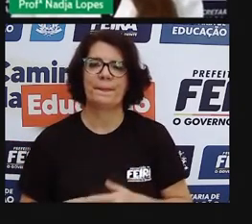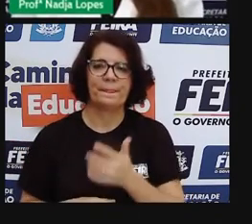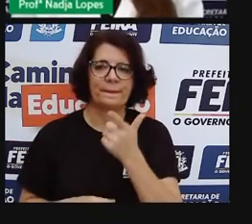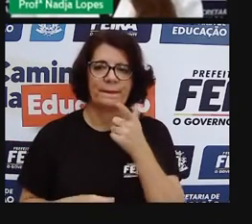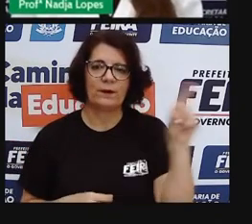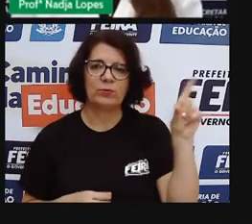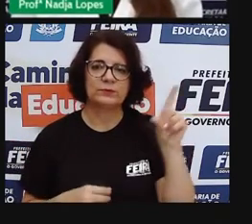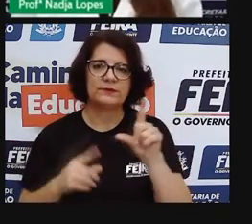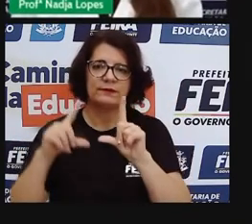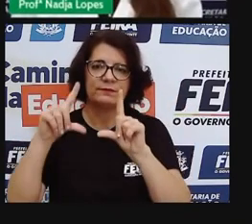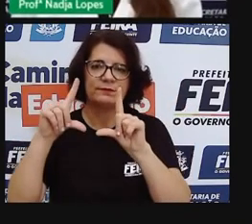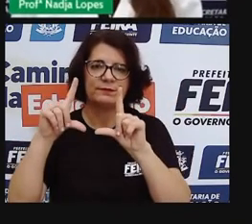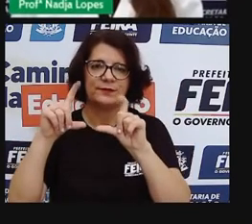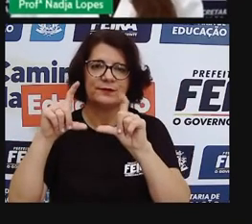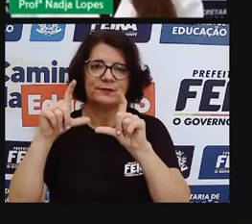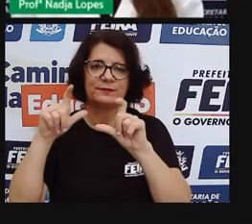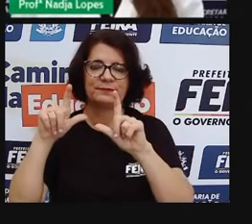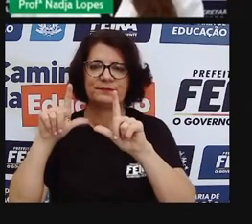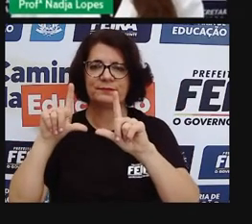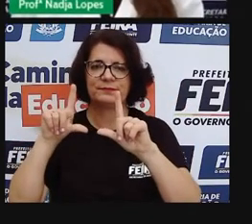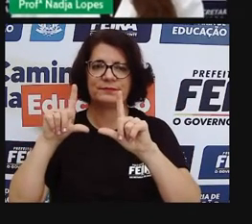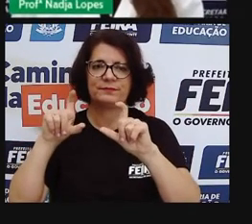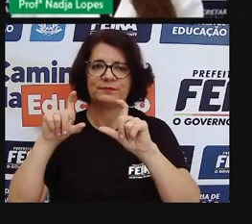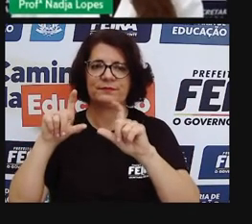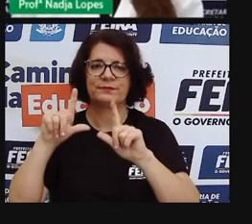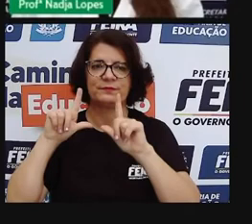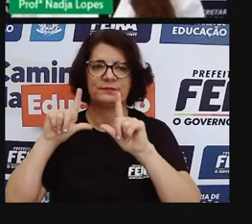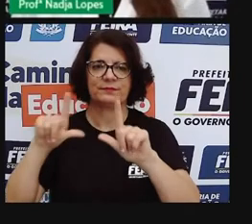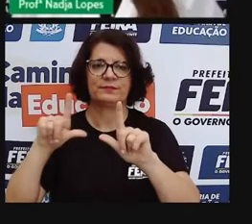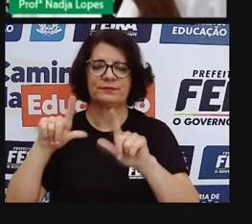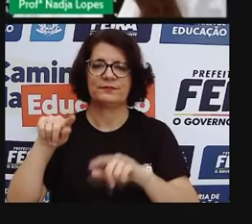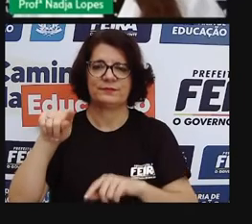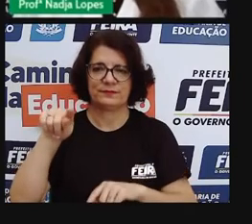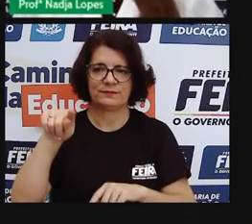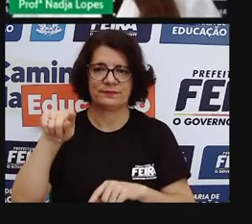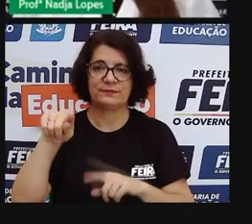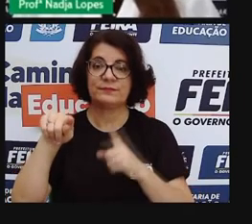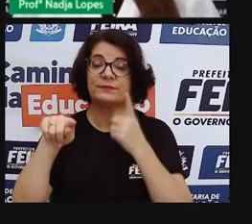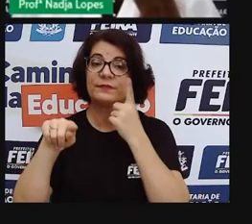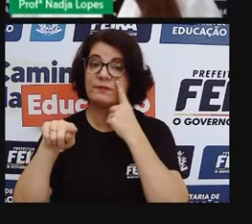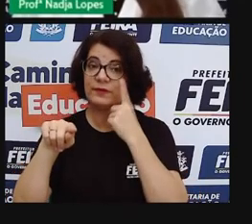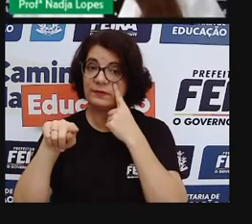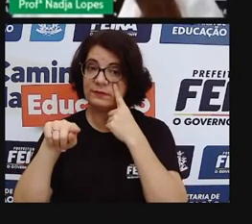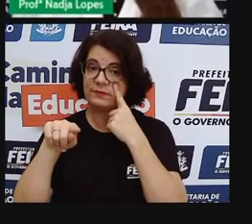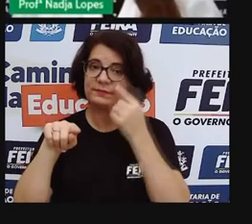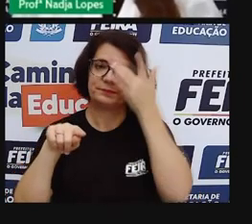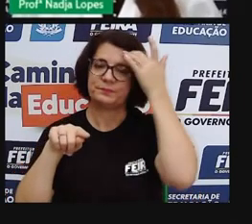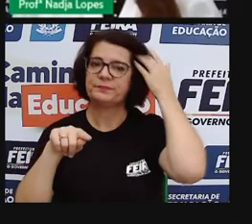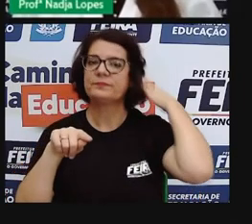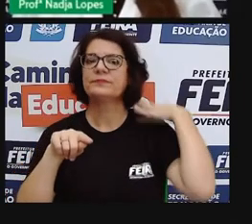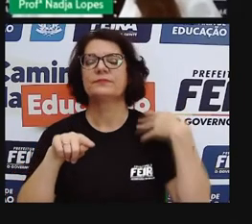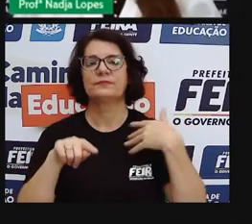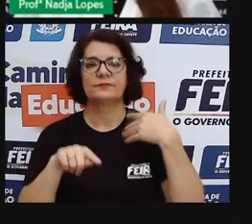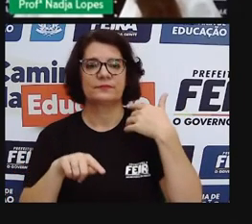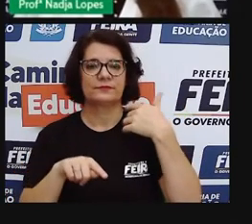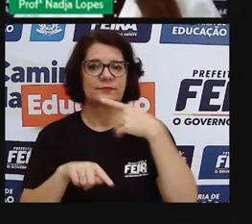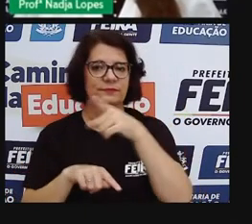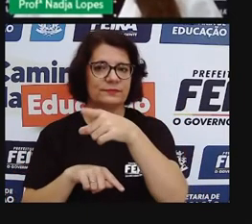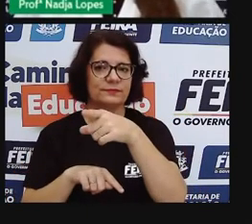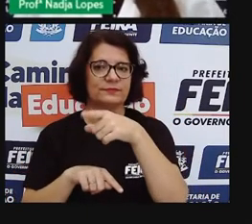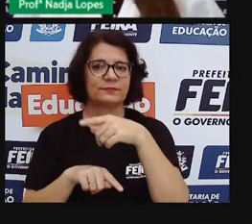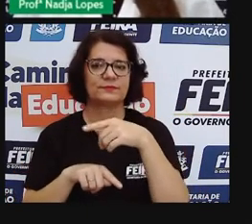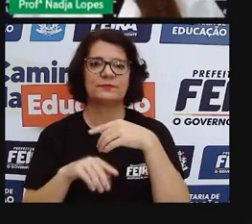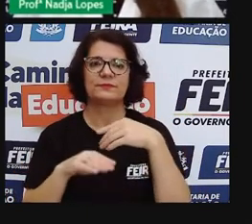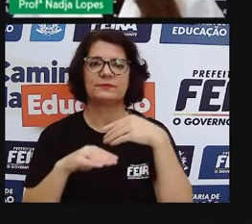Aqui é outro exemplo. Essa feira livre, é lá na Avenida, Senhor dos Passos. Olha a diferença do local, olha como